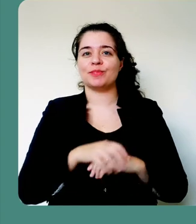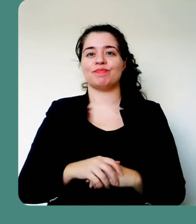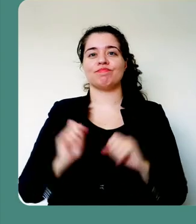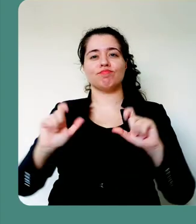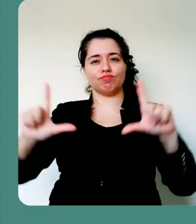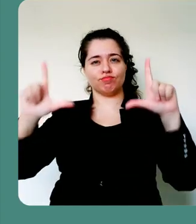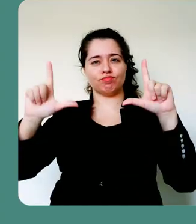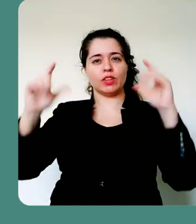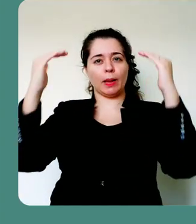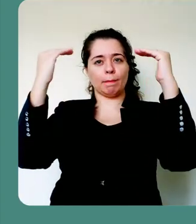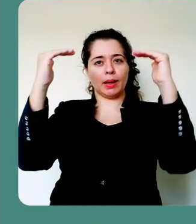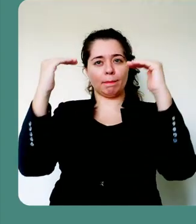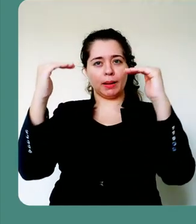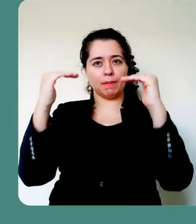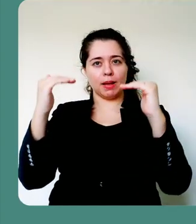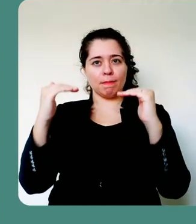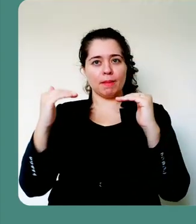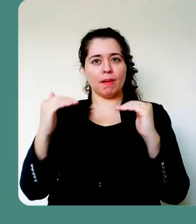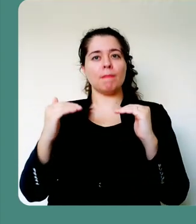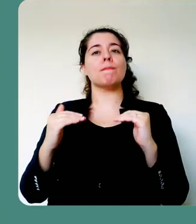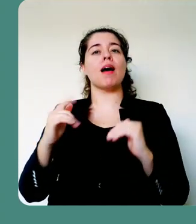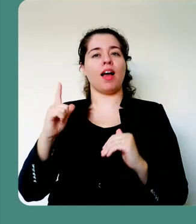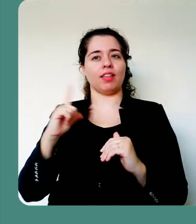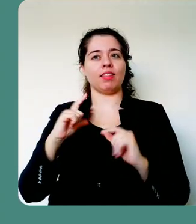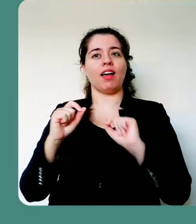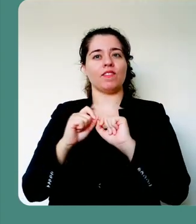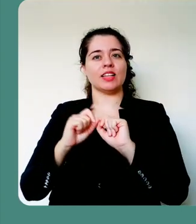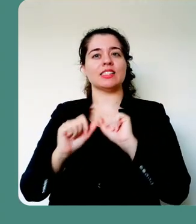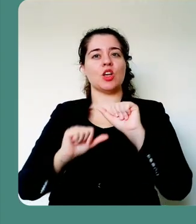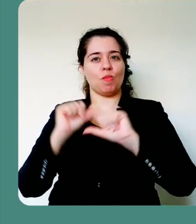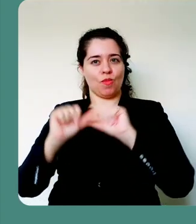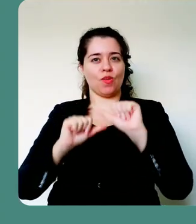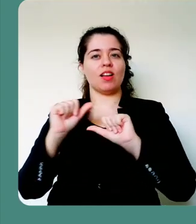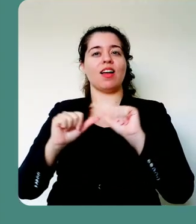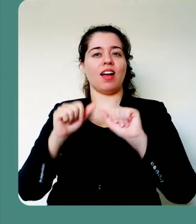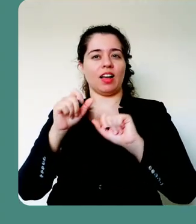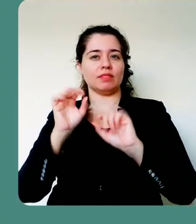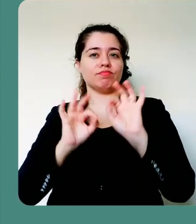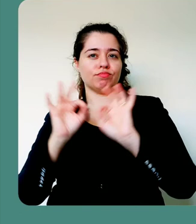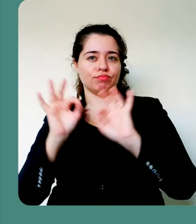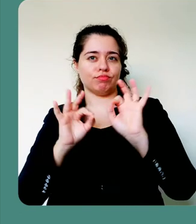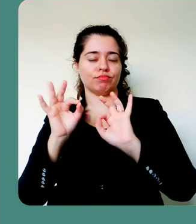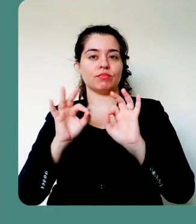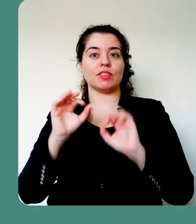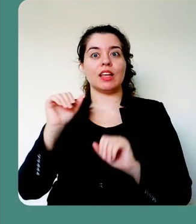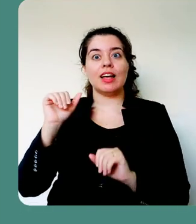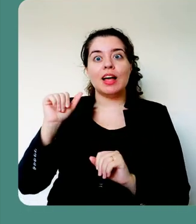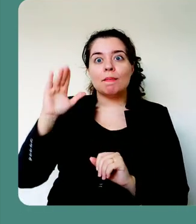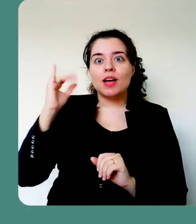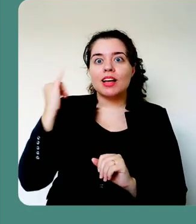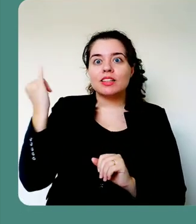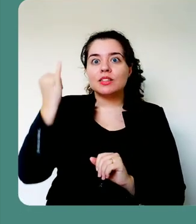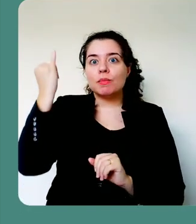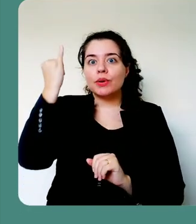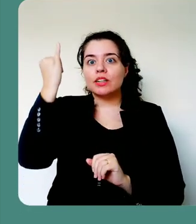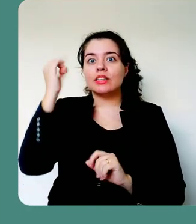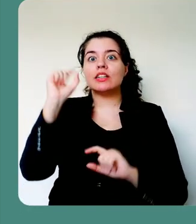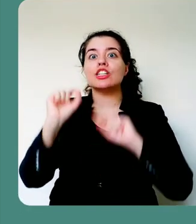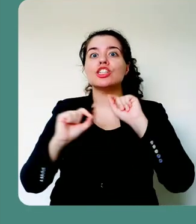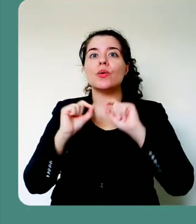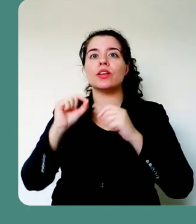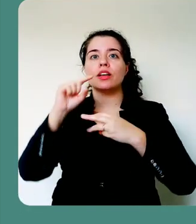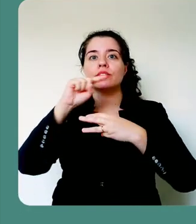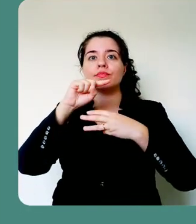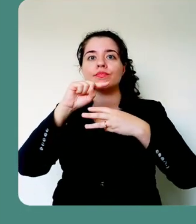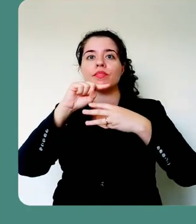de alteração nas propriedades, para criar um vídeo. A mais importante é a qualidade da apresentação. Eu posso